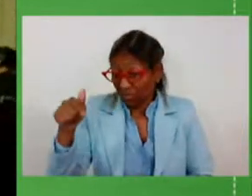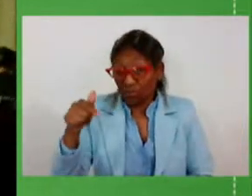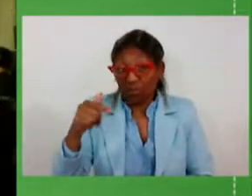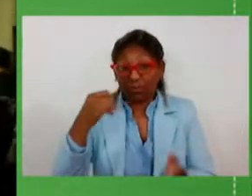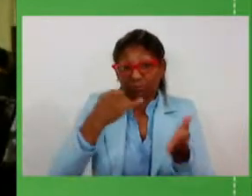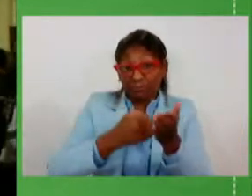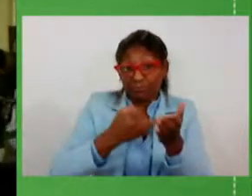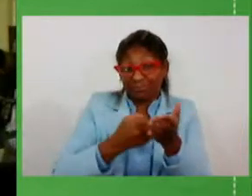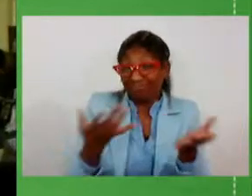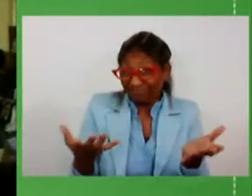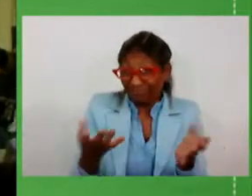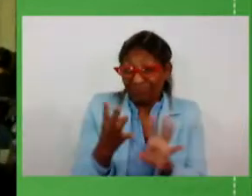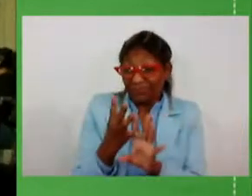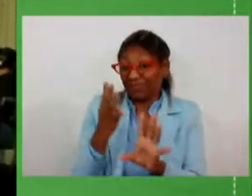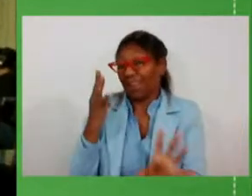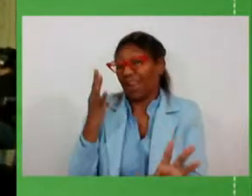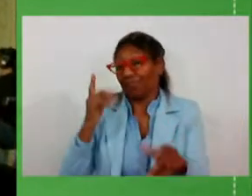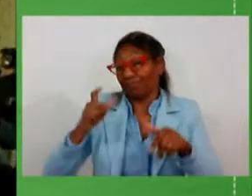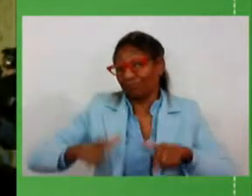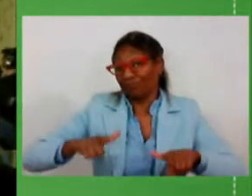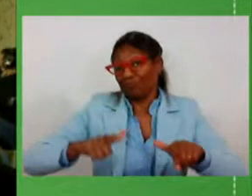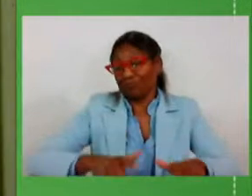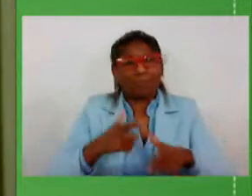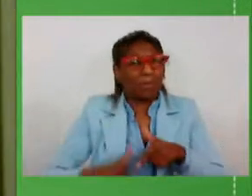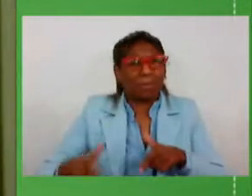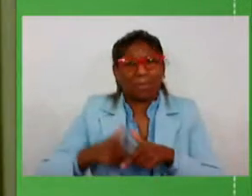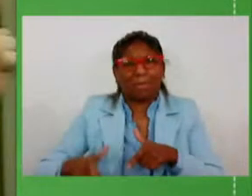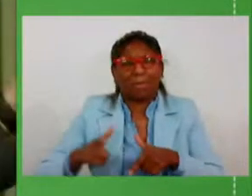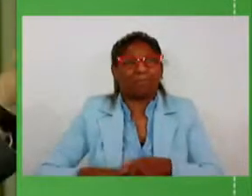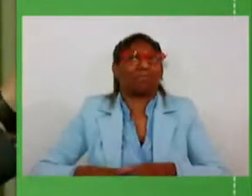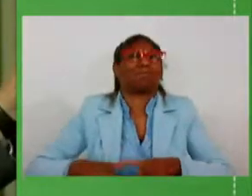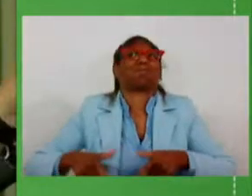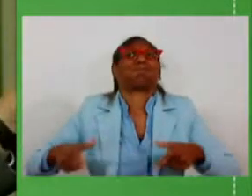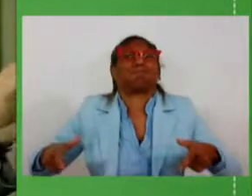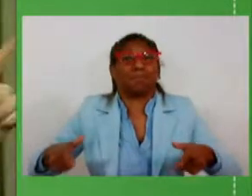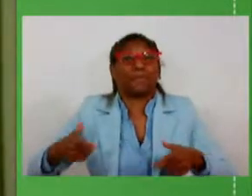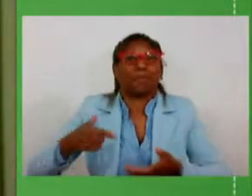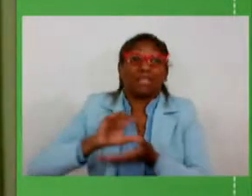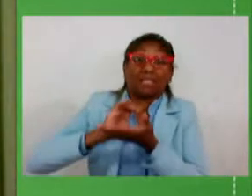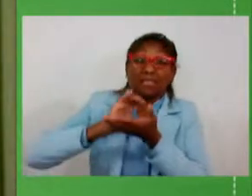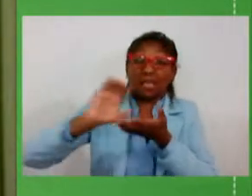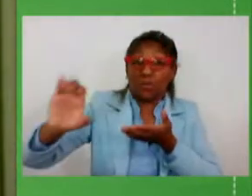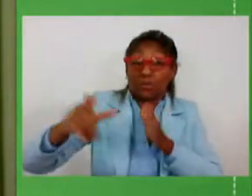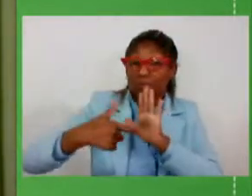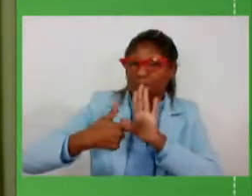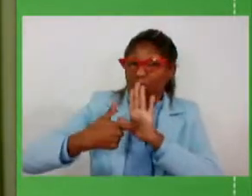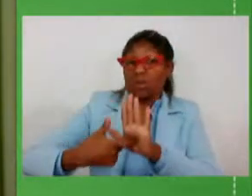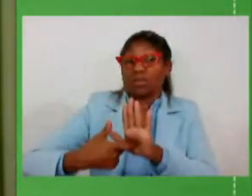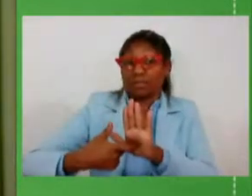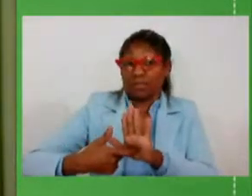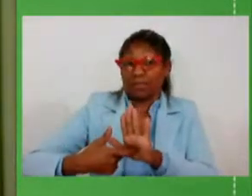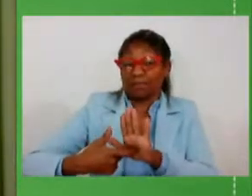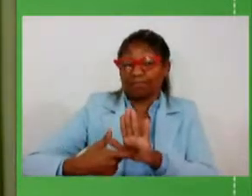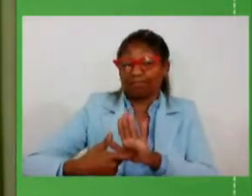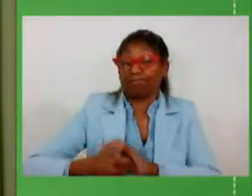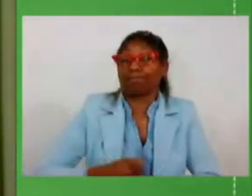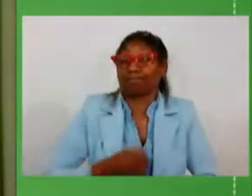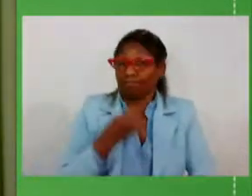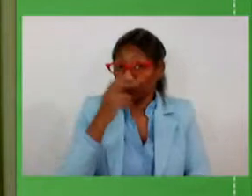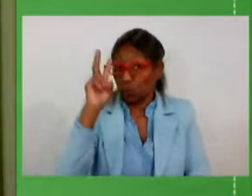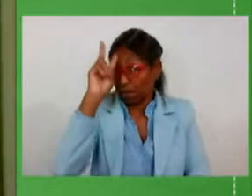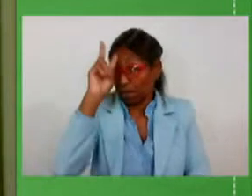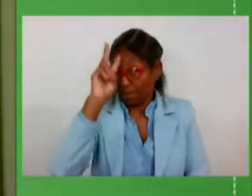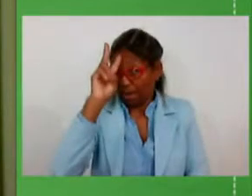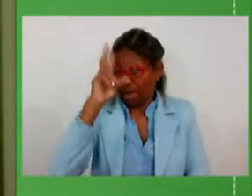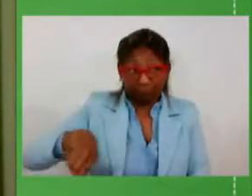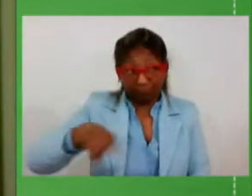o pai e a mãe de todos os problemas e esse recurso aqui também mostra governador se o senhor me permite lembrar a população já que está sendo